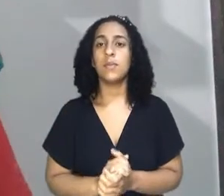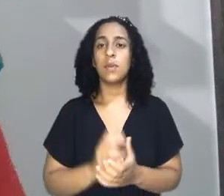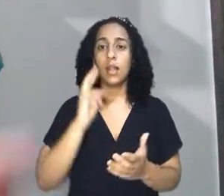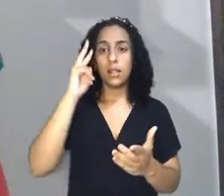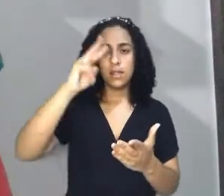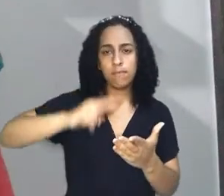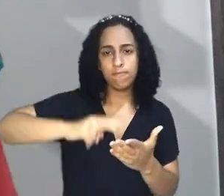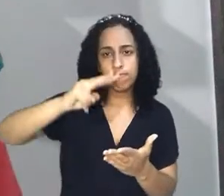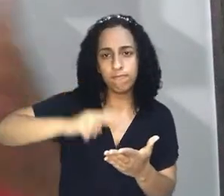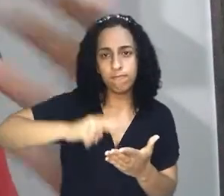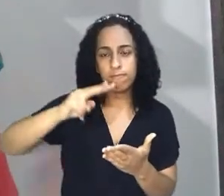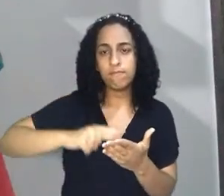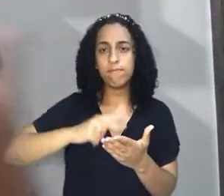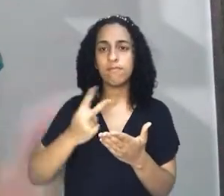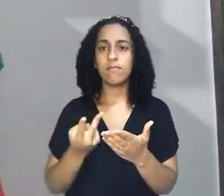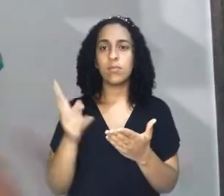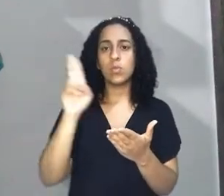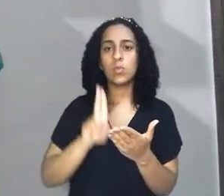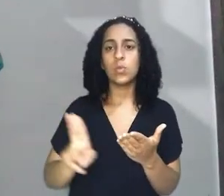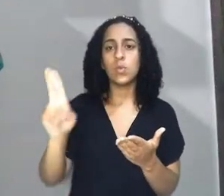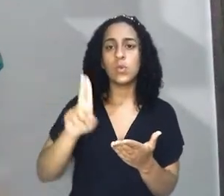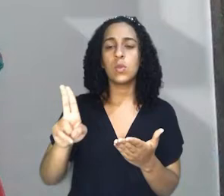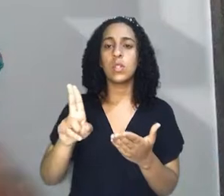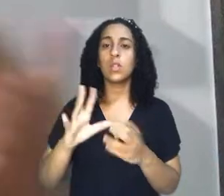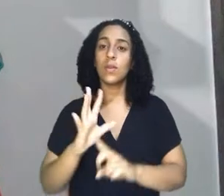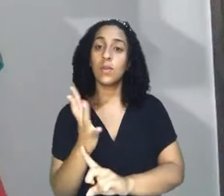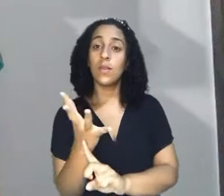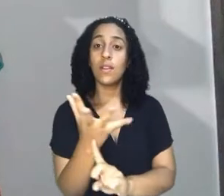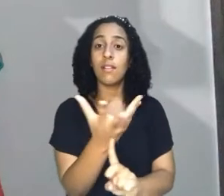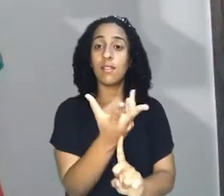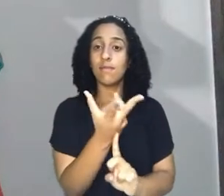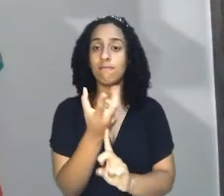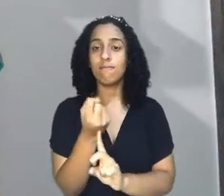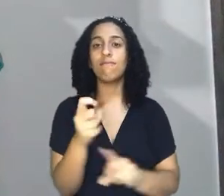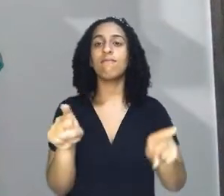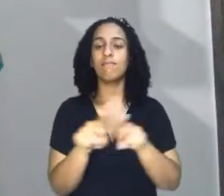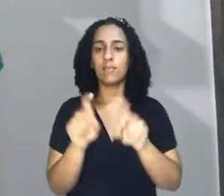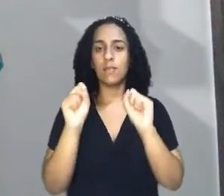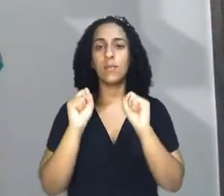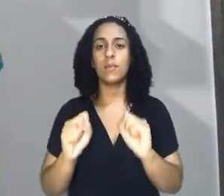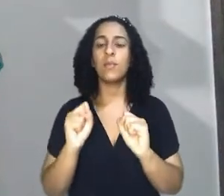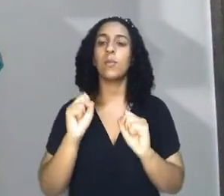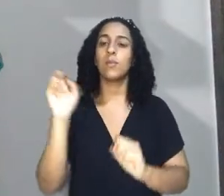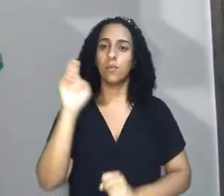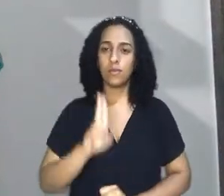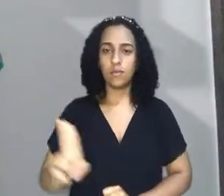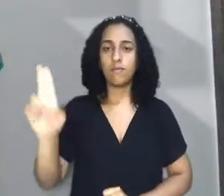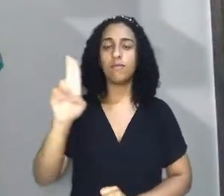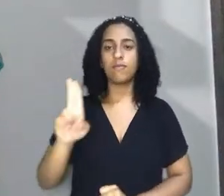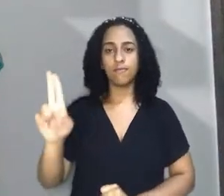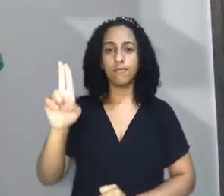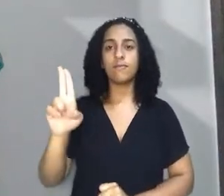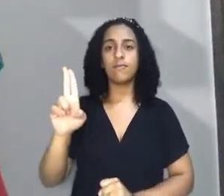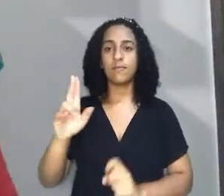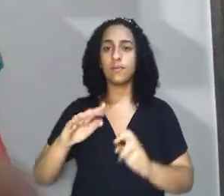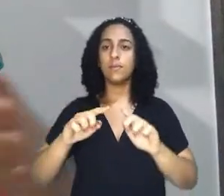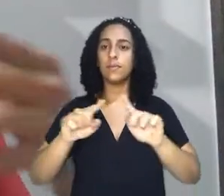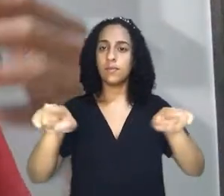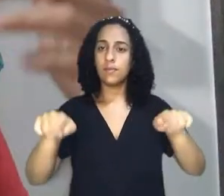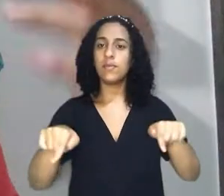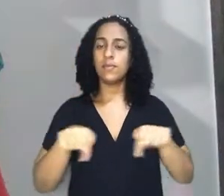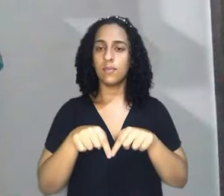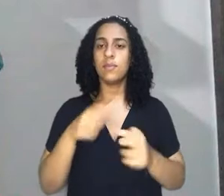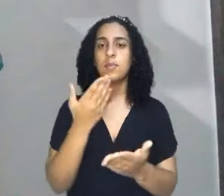Releituras desse texto através de intervenções artísticas podem também ser frutíferas em sala de aula. 6. Uso do texto